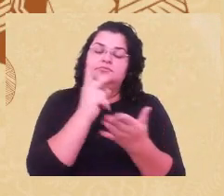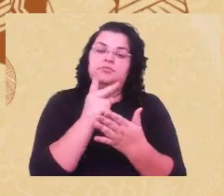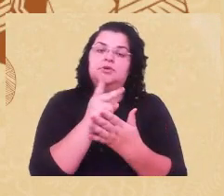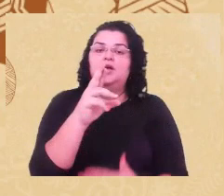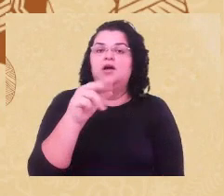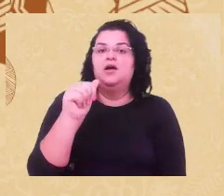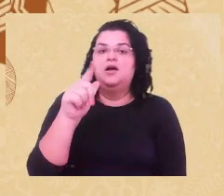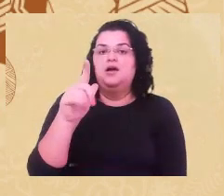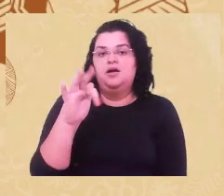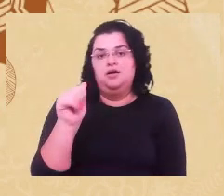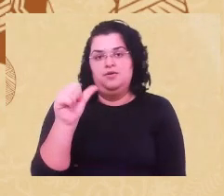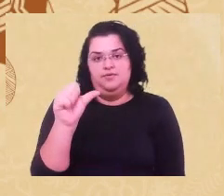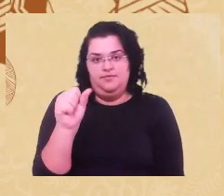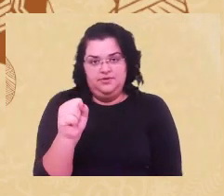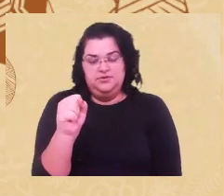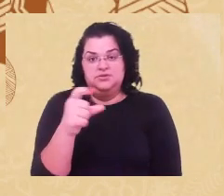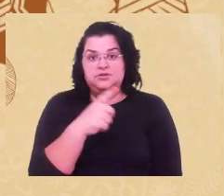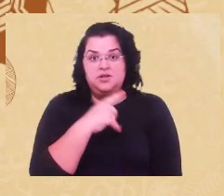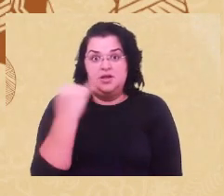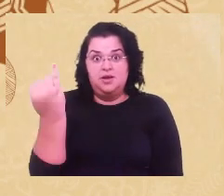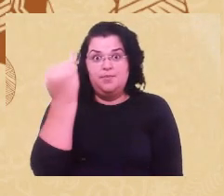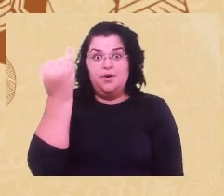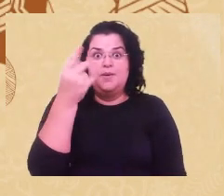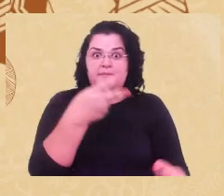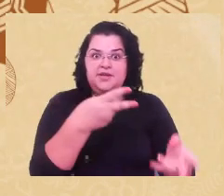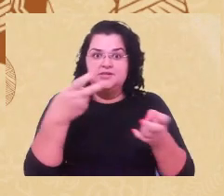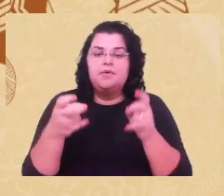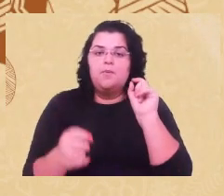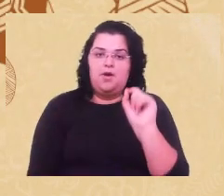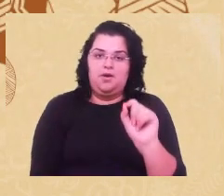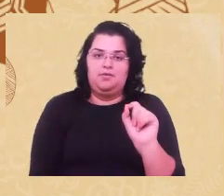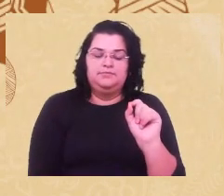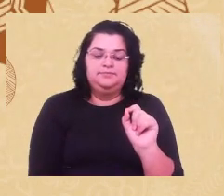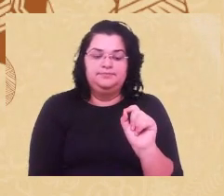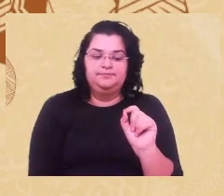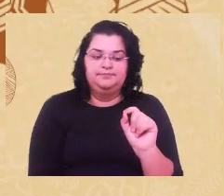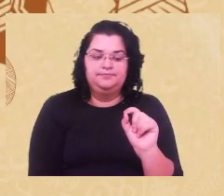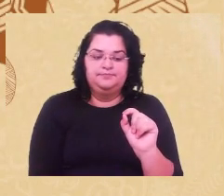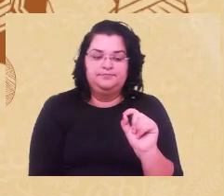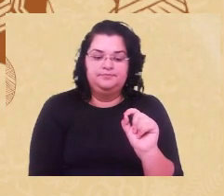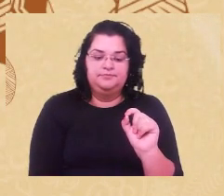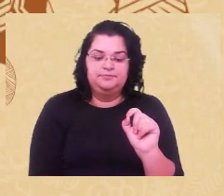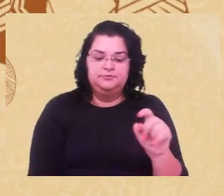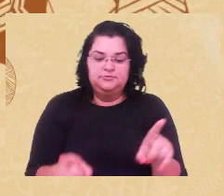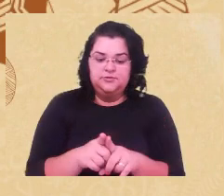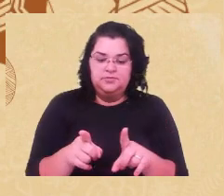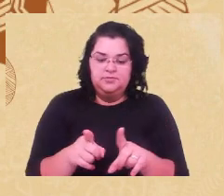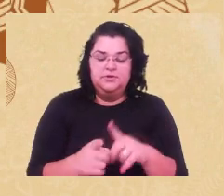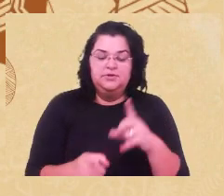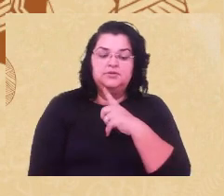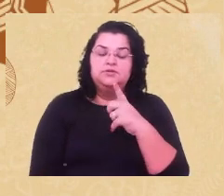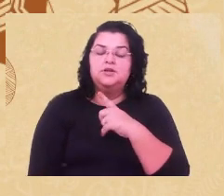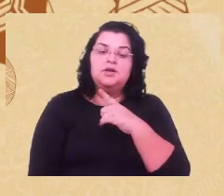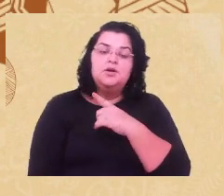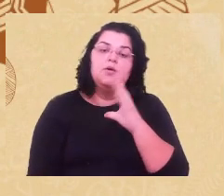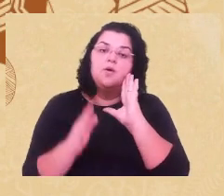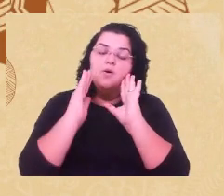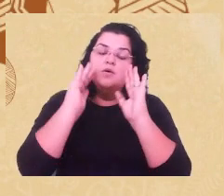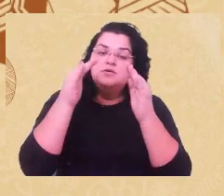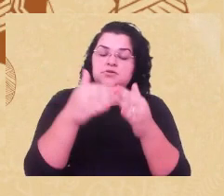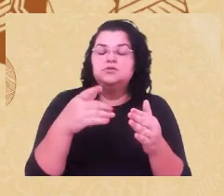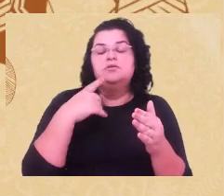É importante a gente perceber que também que o conceito pós